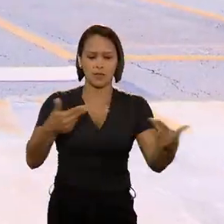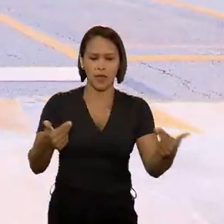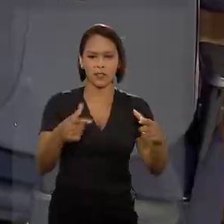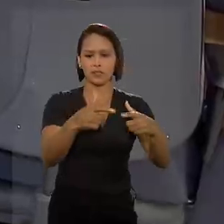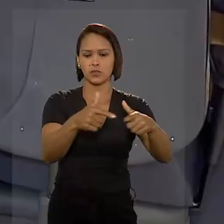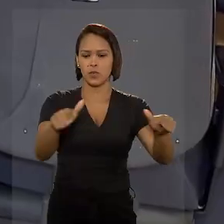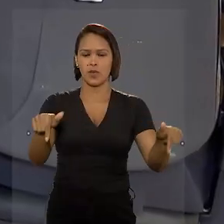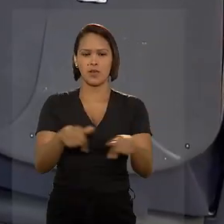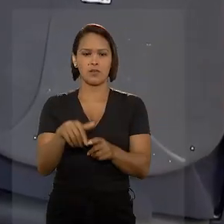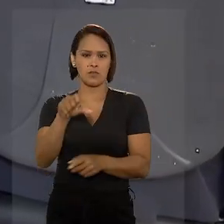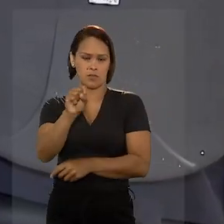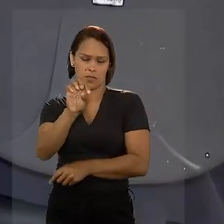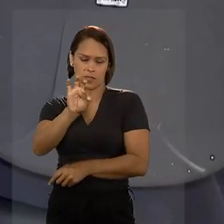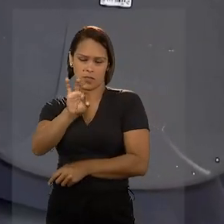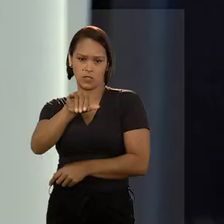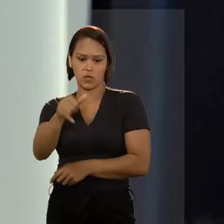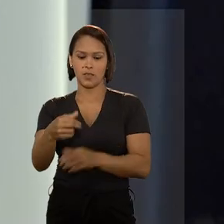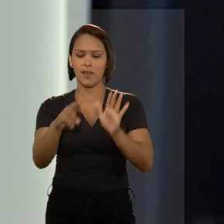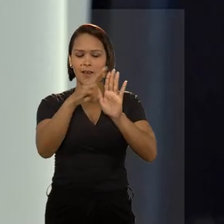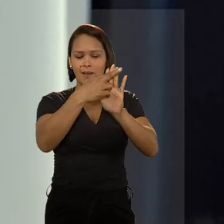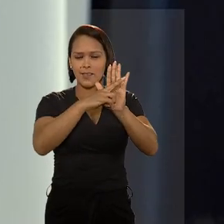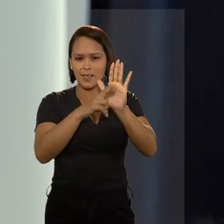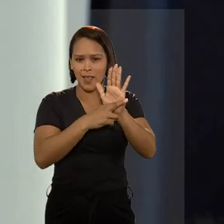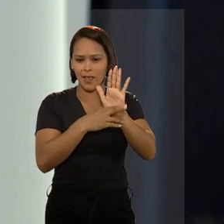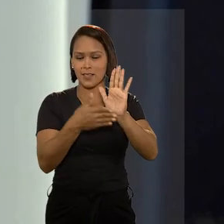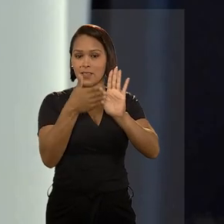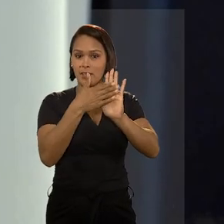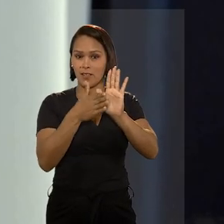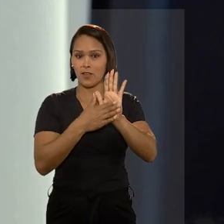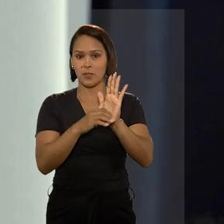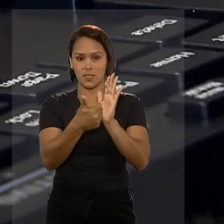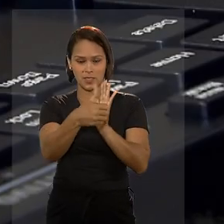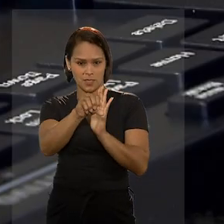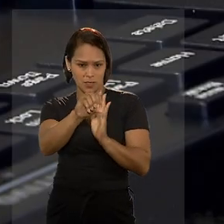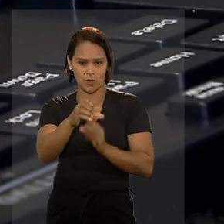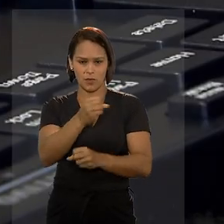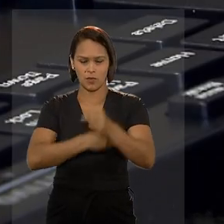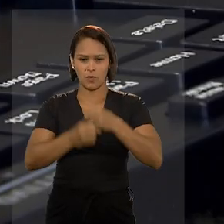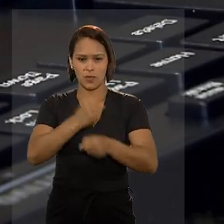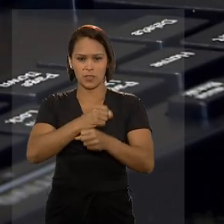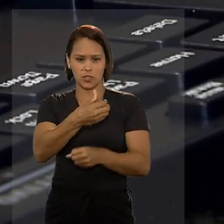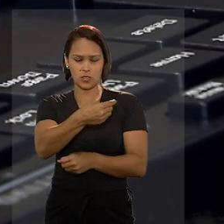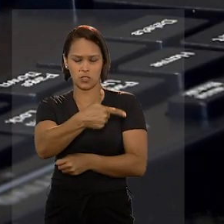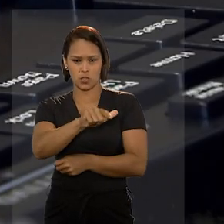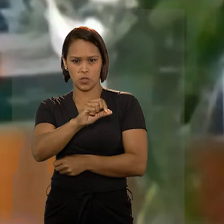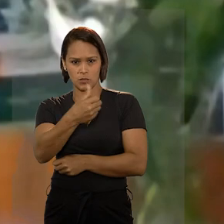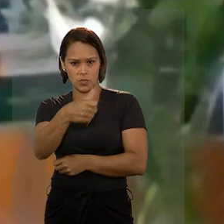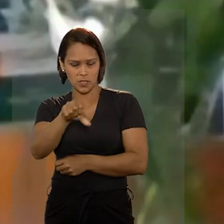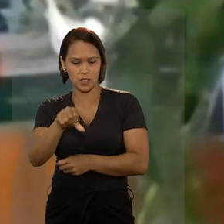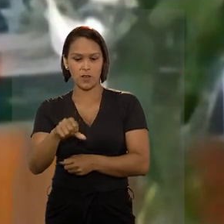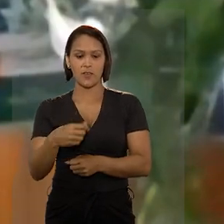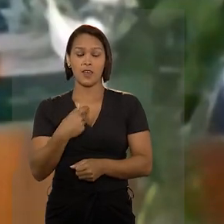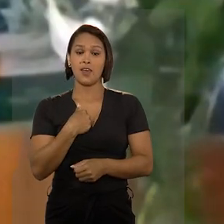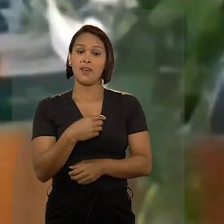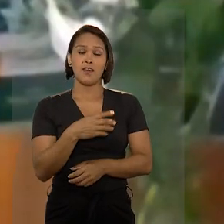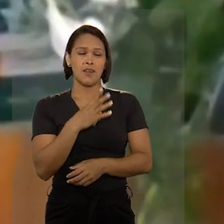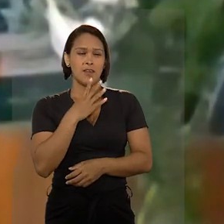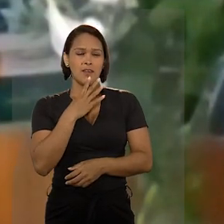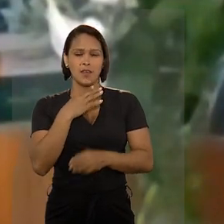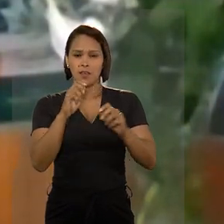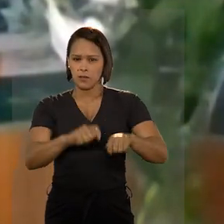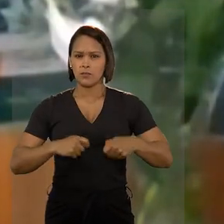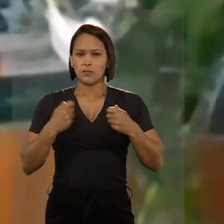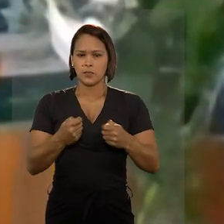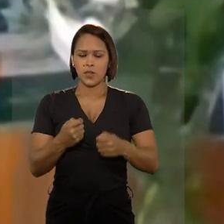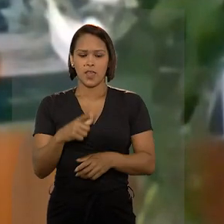demais dependências. As regras estão na Instrução Normativa 19 de 2019. Quem está no poder